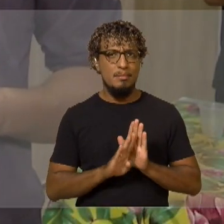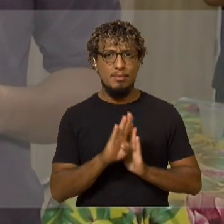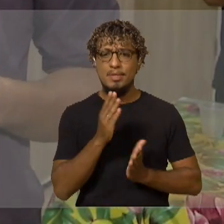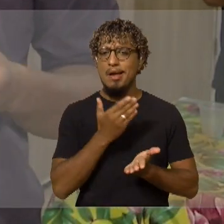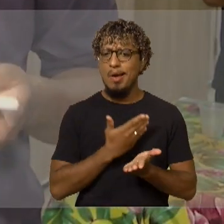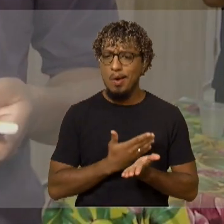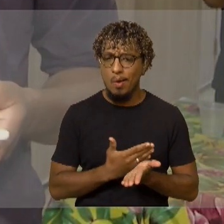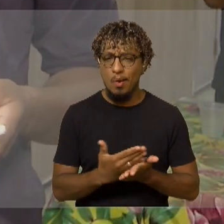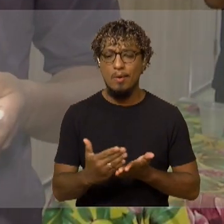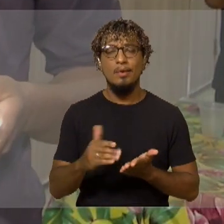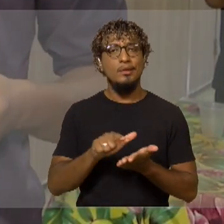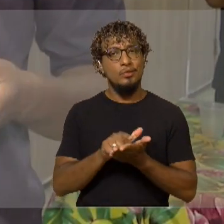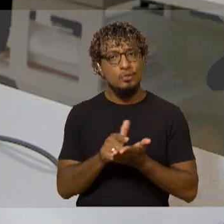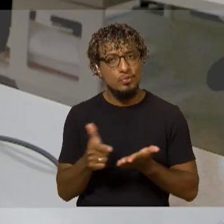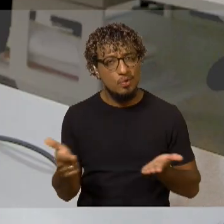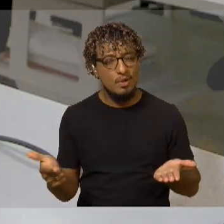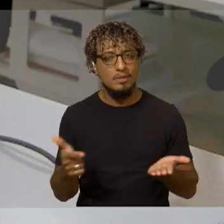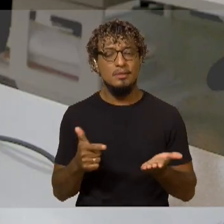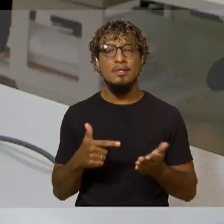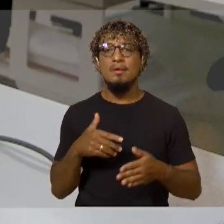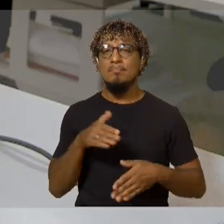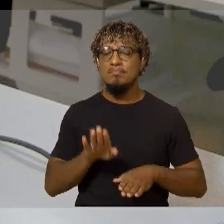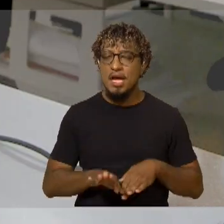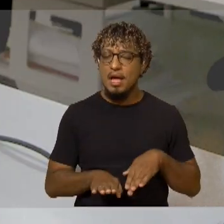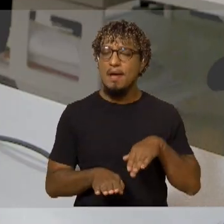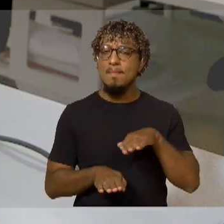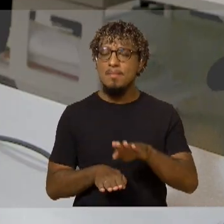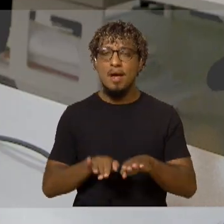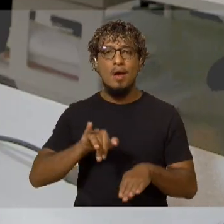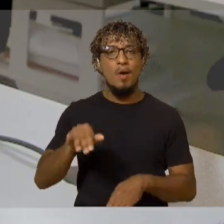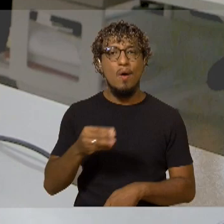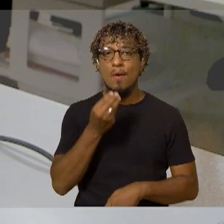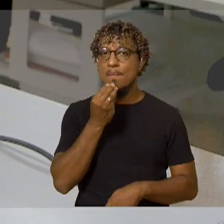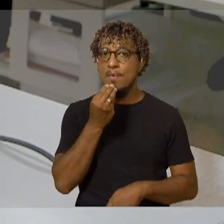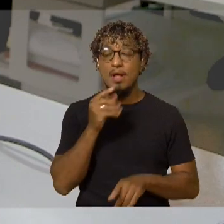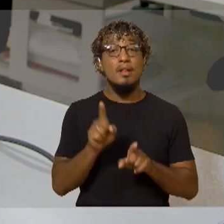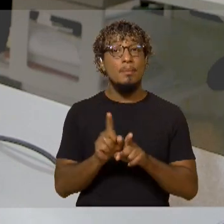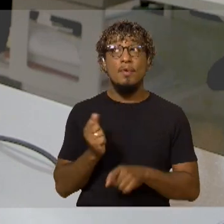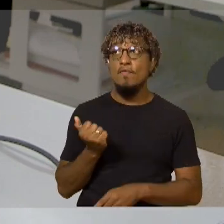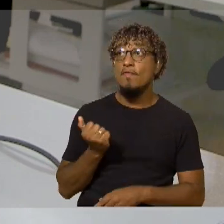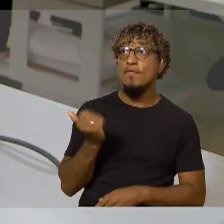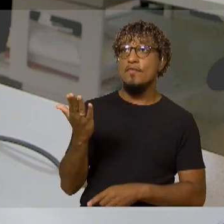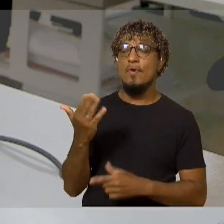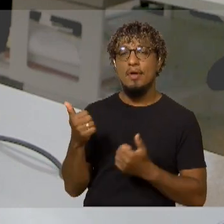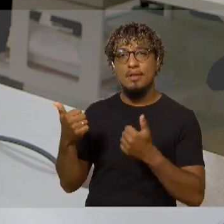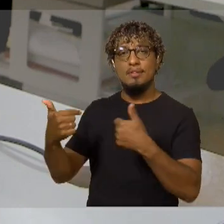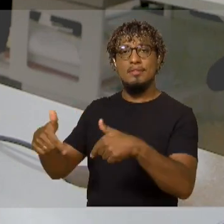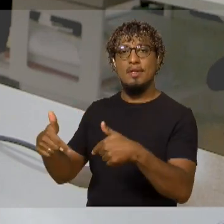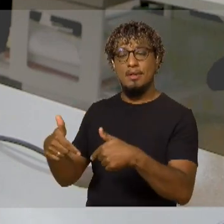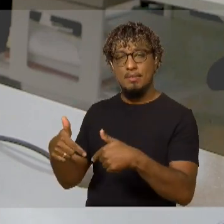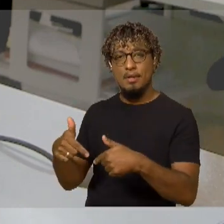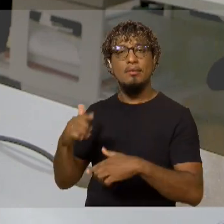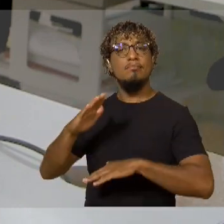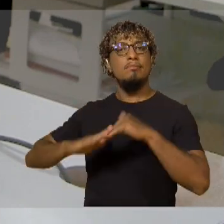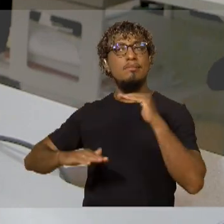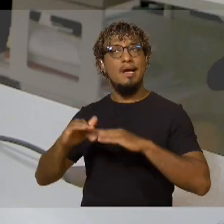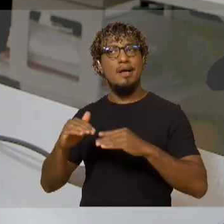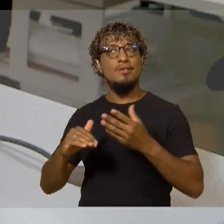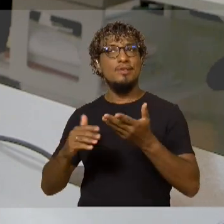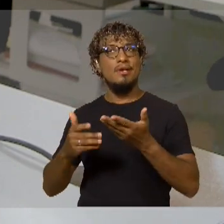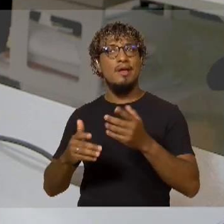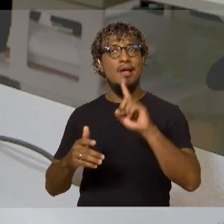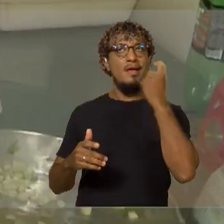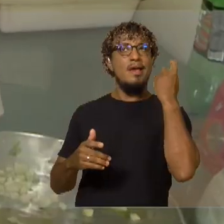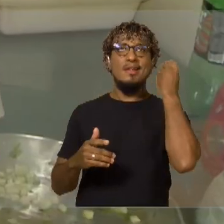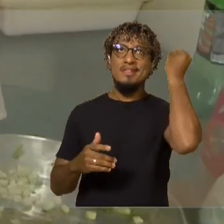início do jornalismo e tive a oportunidade de ir para fora, ir para o mercado de trabalho, colocar em prática aquilo que eu